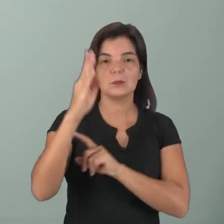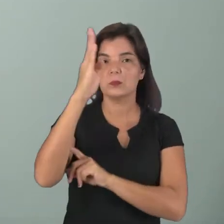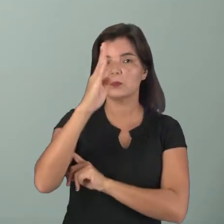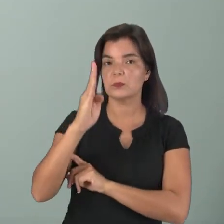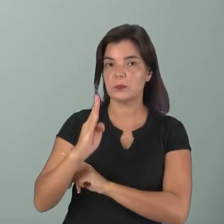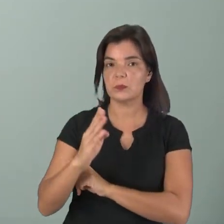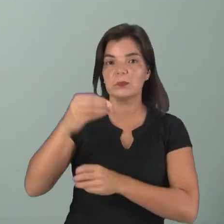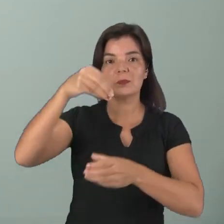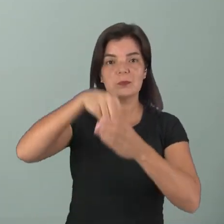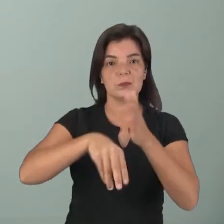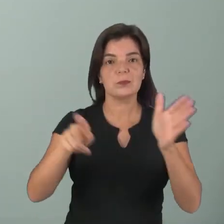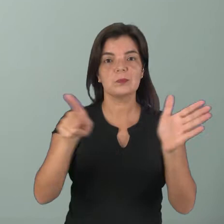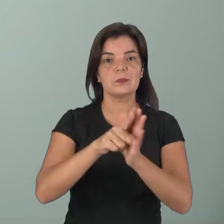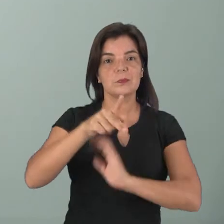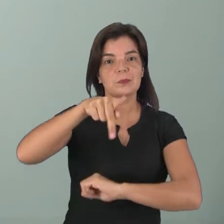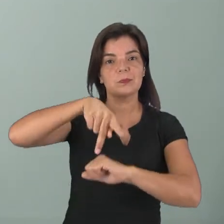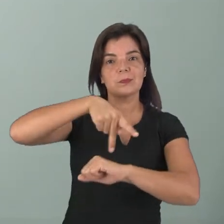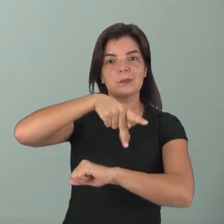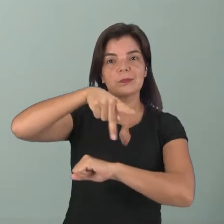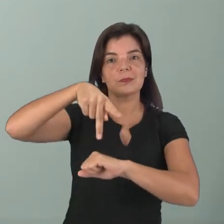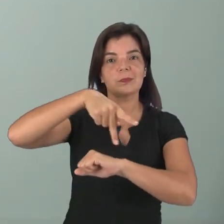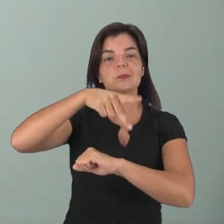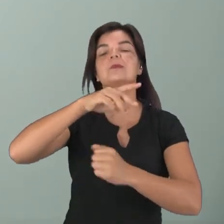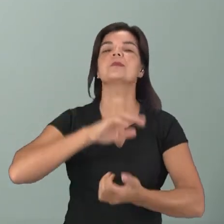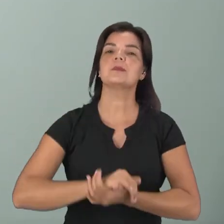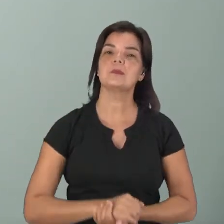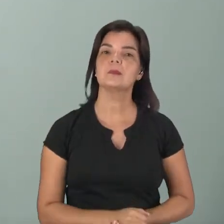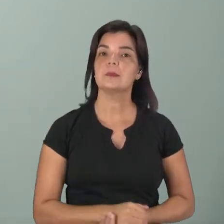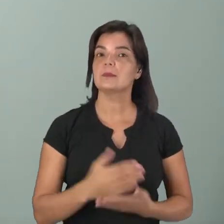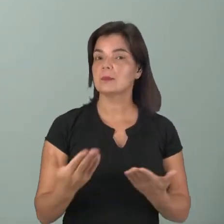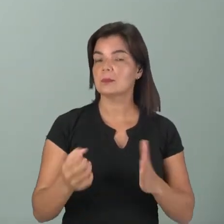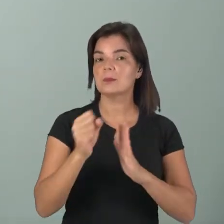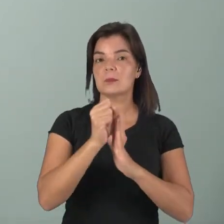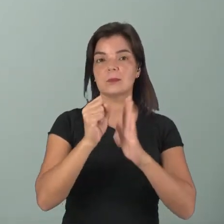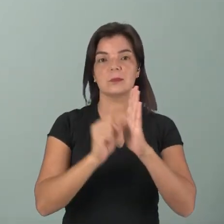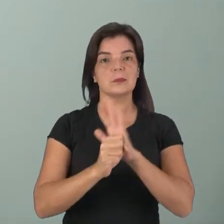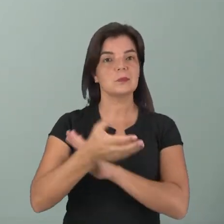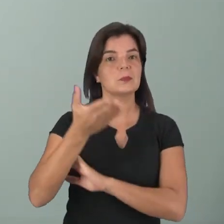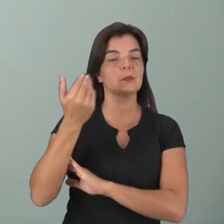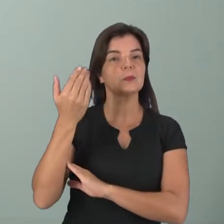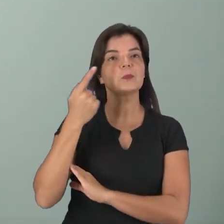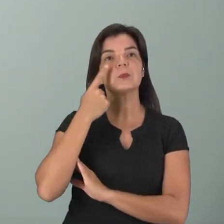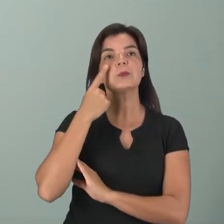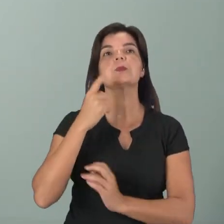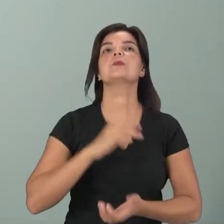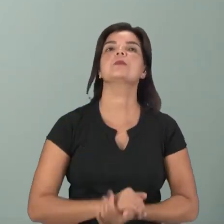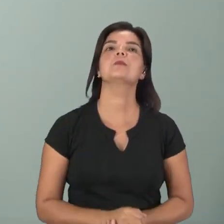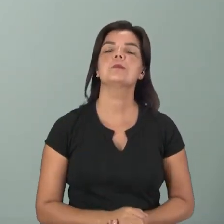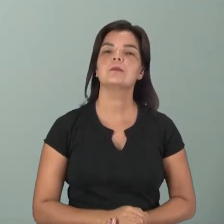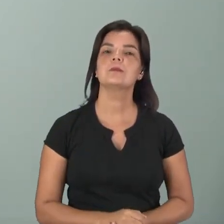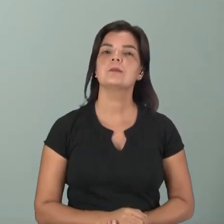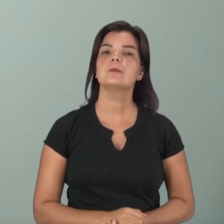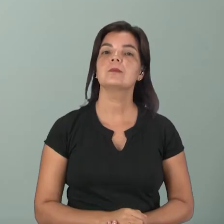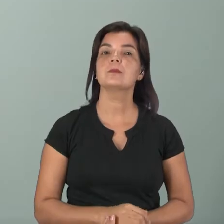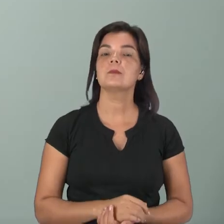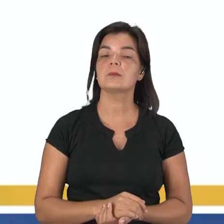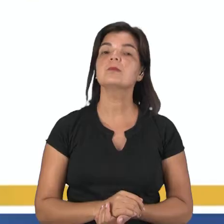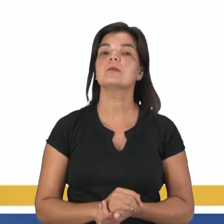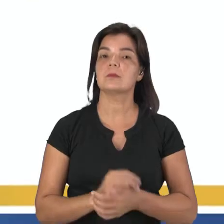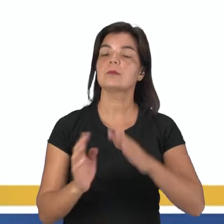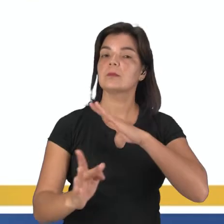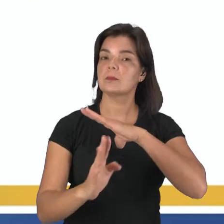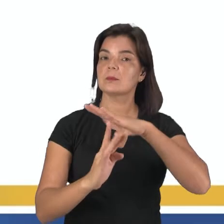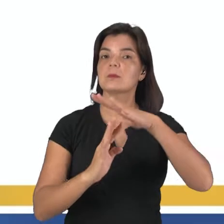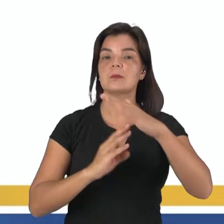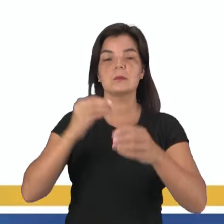brasileiros dentro do próprio Brasil em séculos passados. Muito bem, então a migração